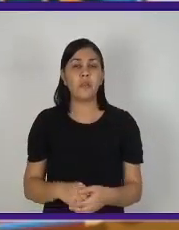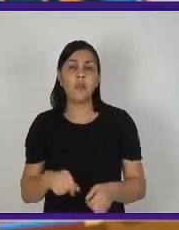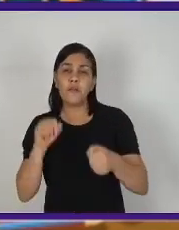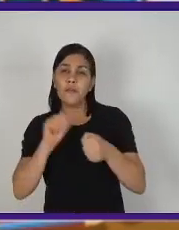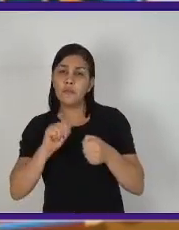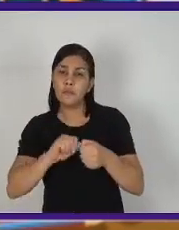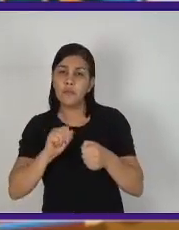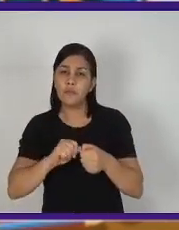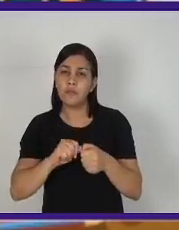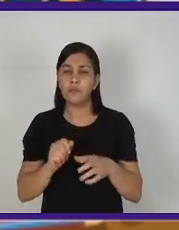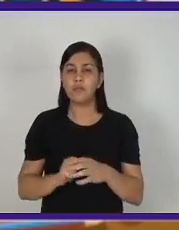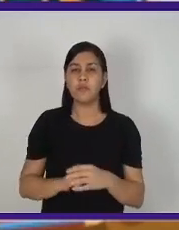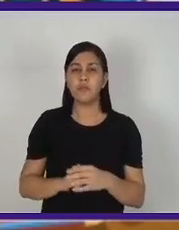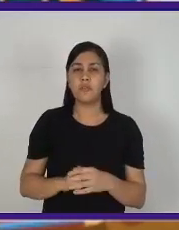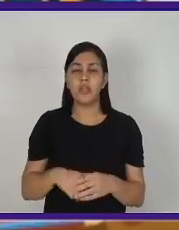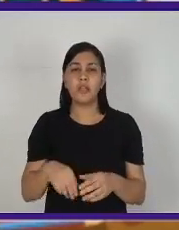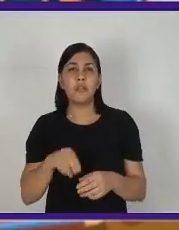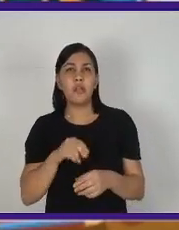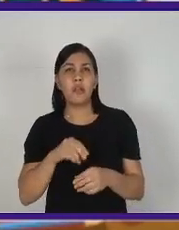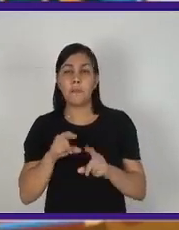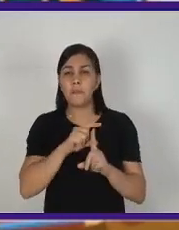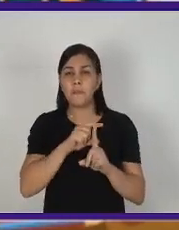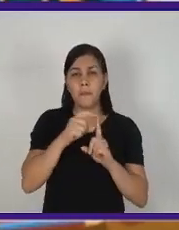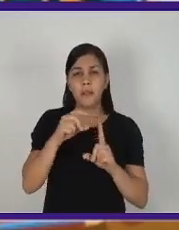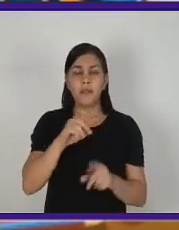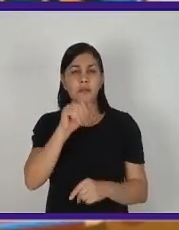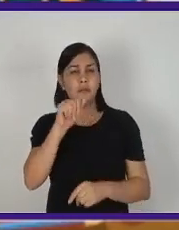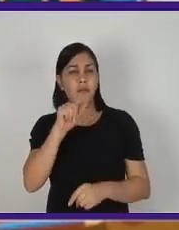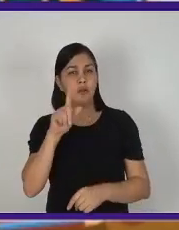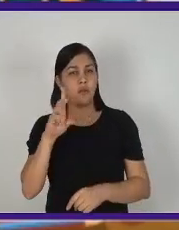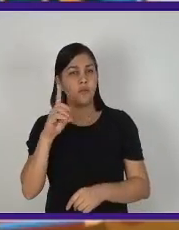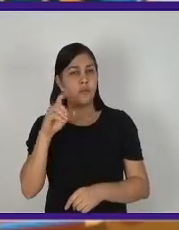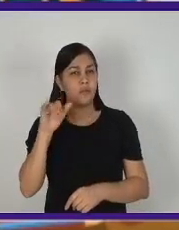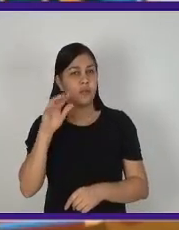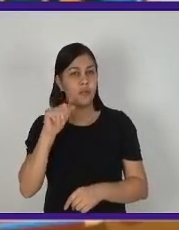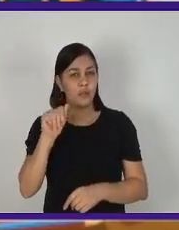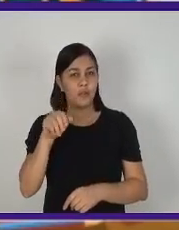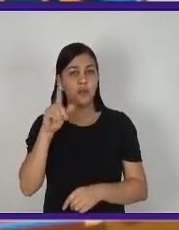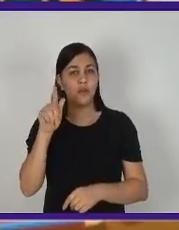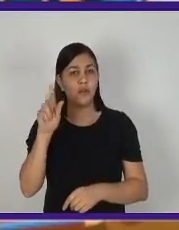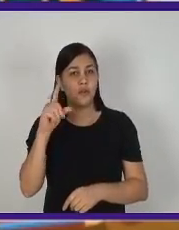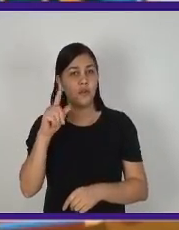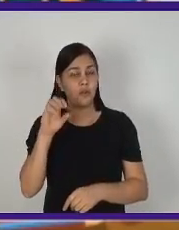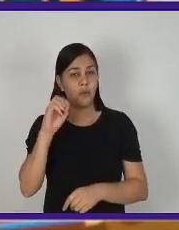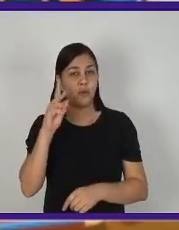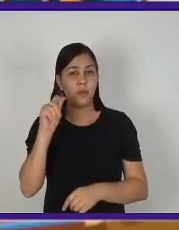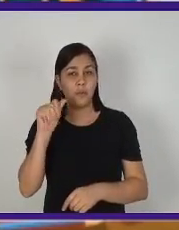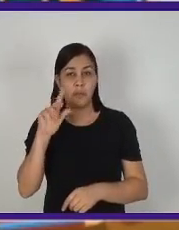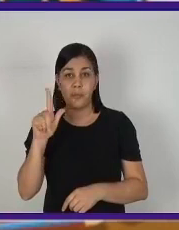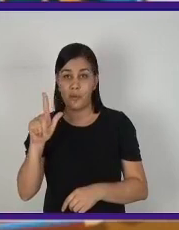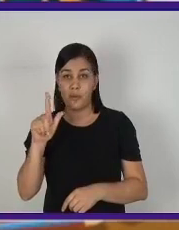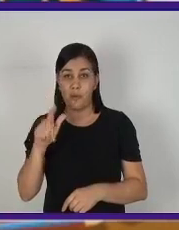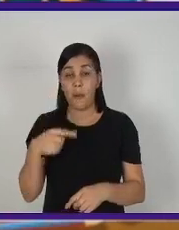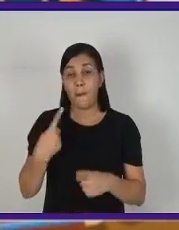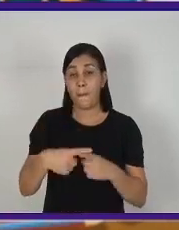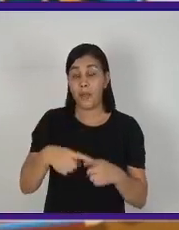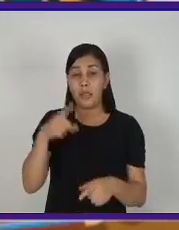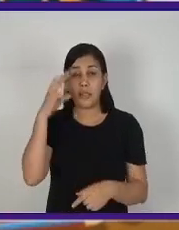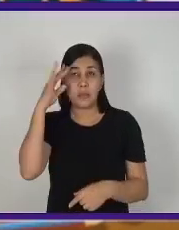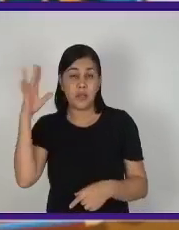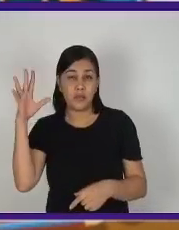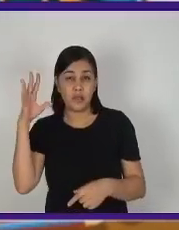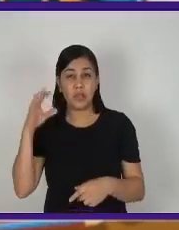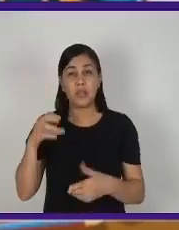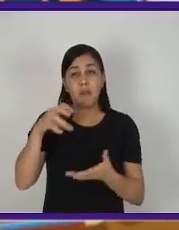ele tornou a expressão aldeia global bem conhecida, Porque a aldeia, a gente tem uma ideia de algo que é pequeno.